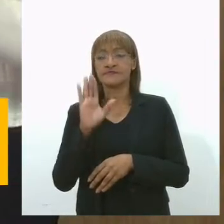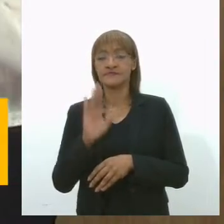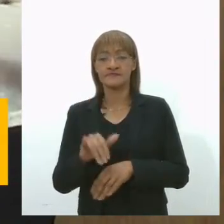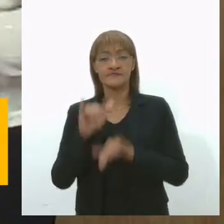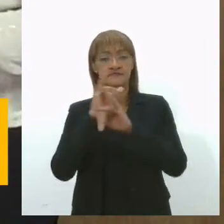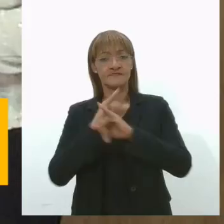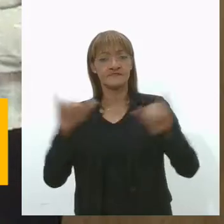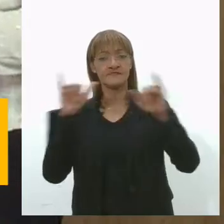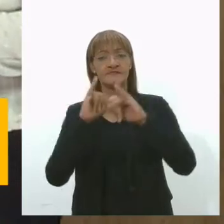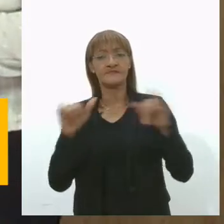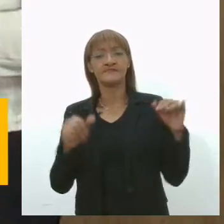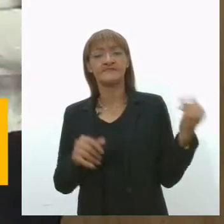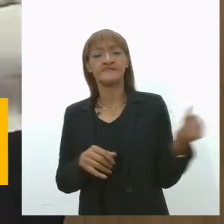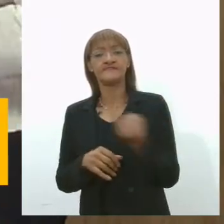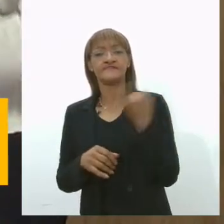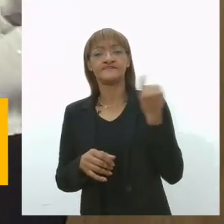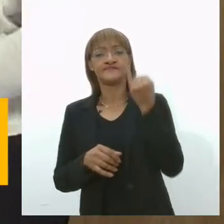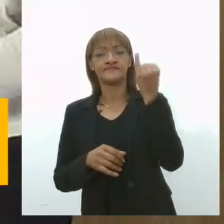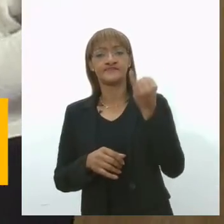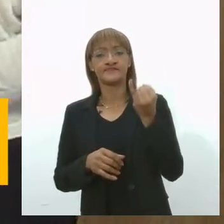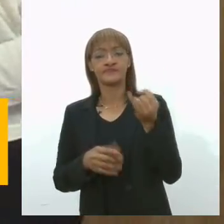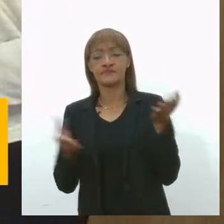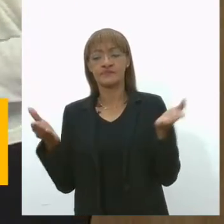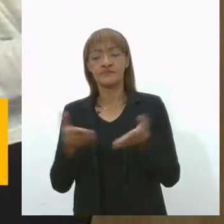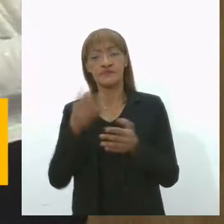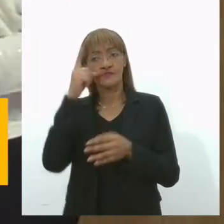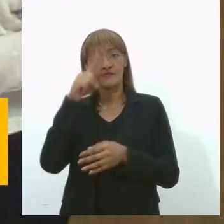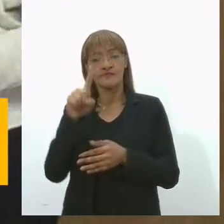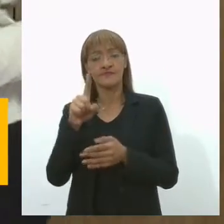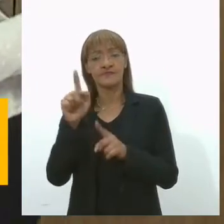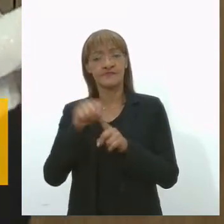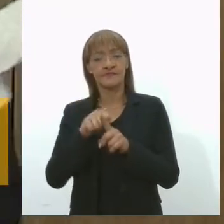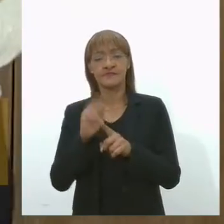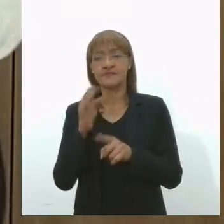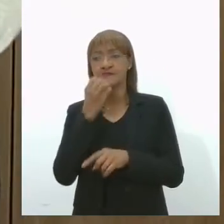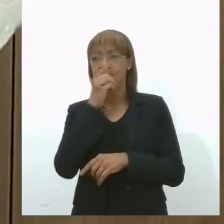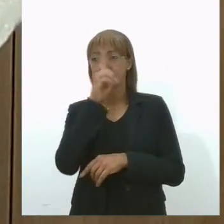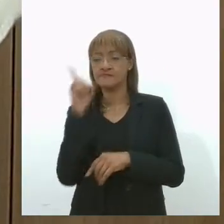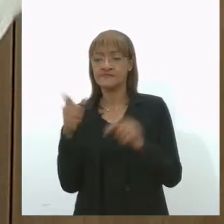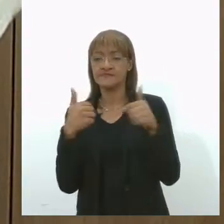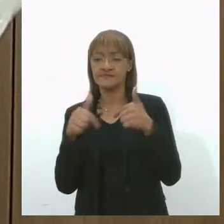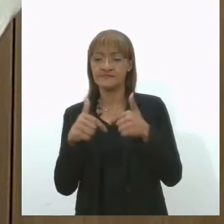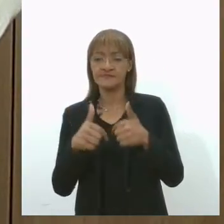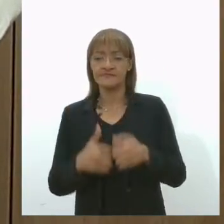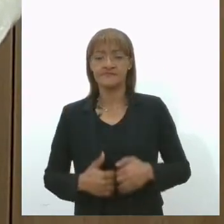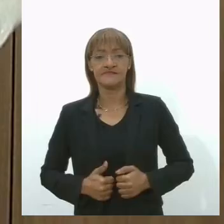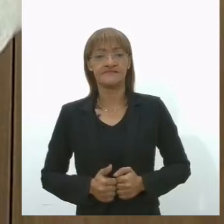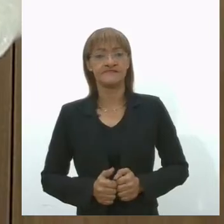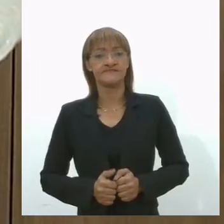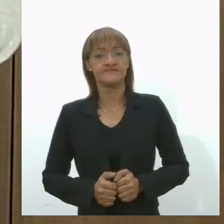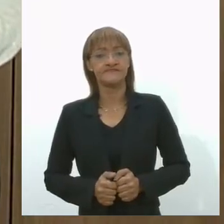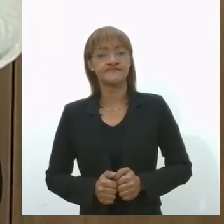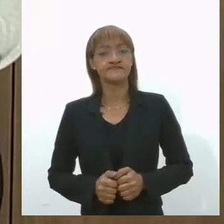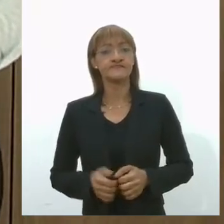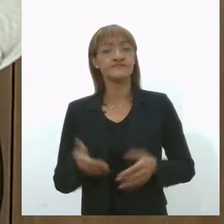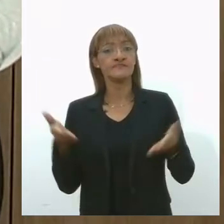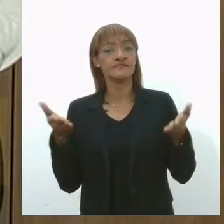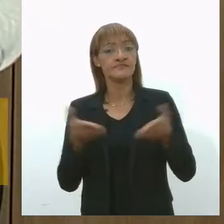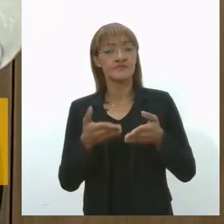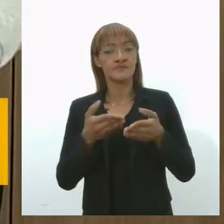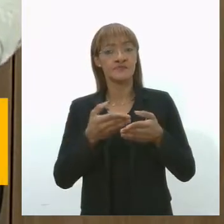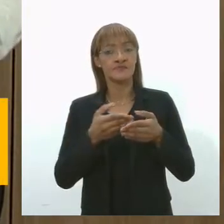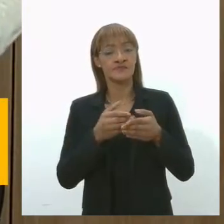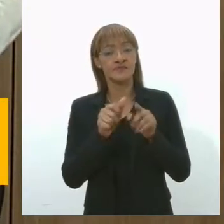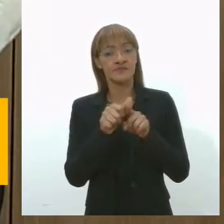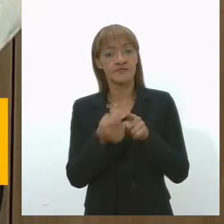importantíssima. O mês tá só começando. Bom dia e bom trabalho aí para você. O amendoim cozido é o destaque de hoje,